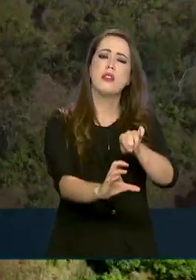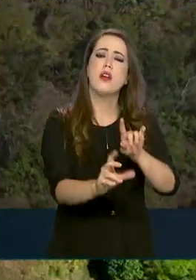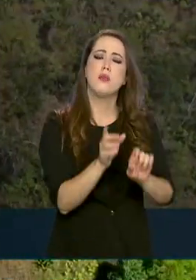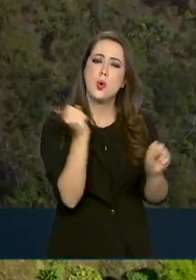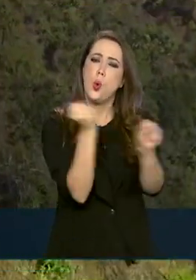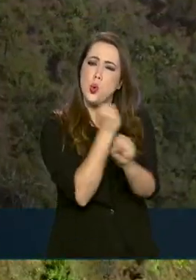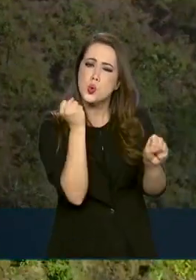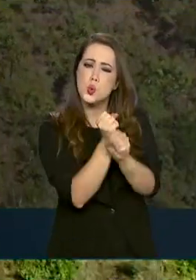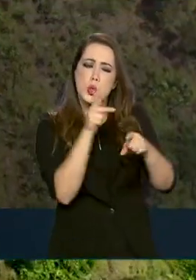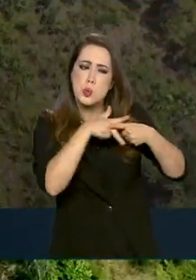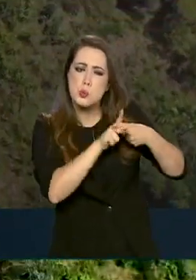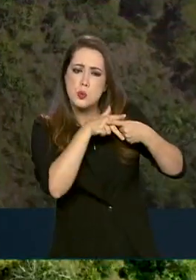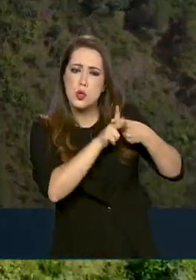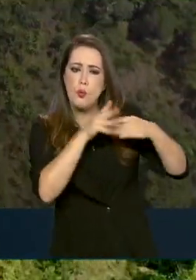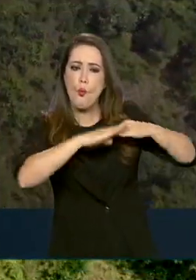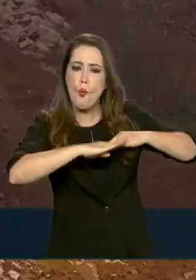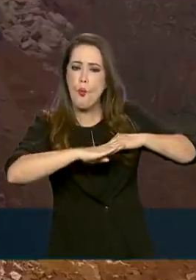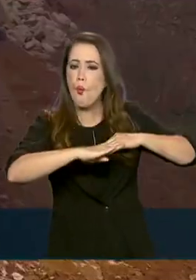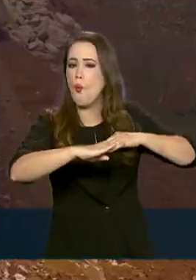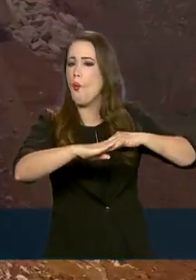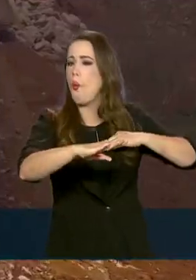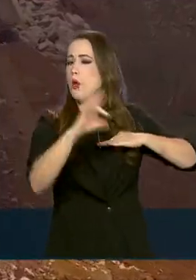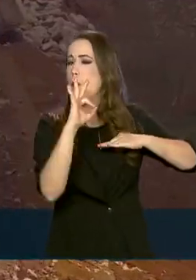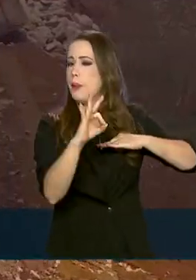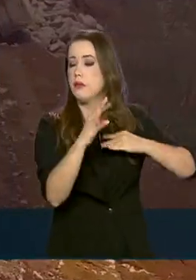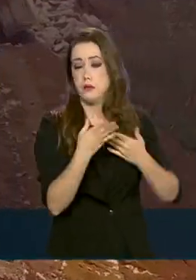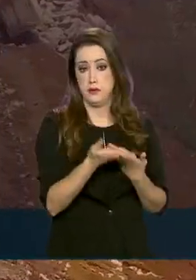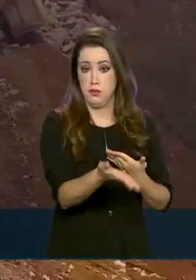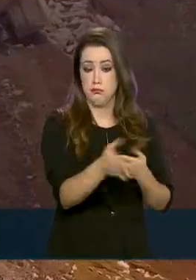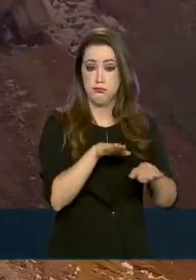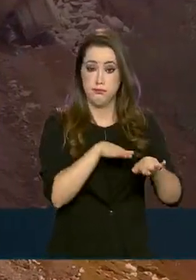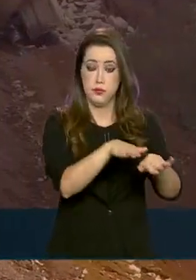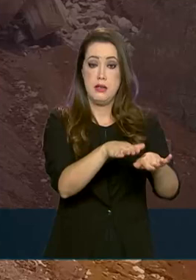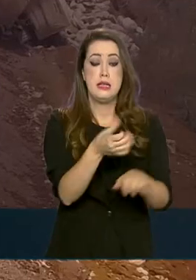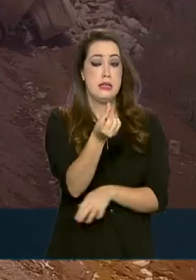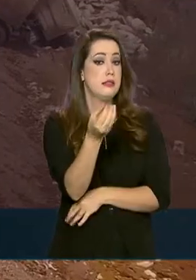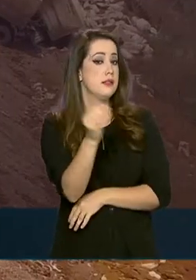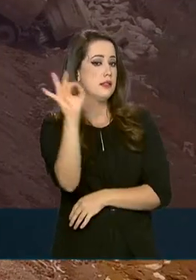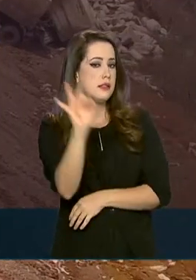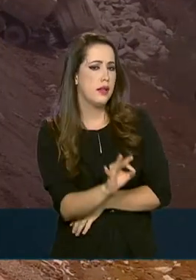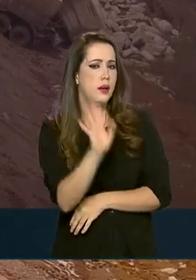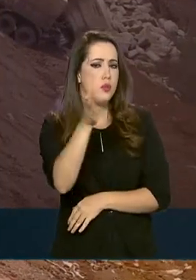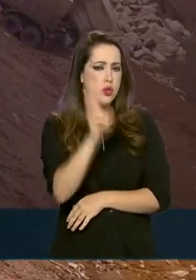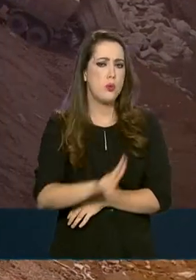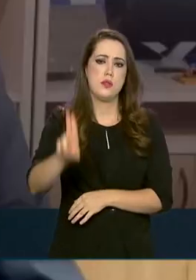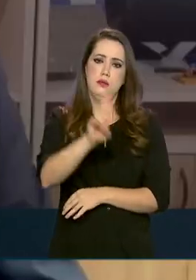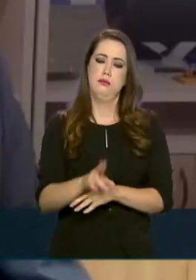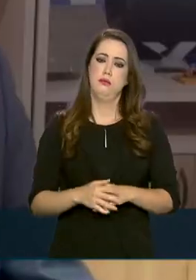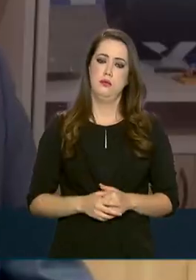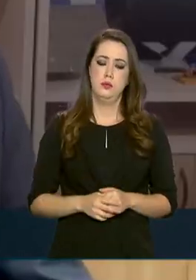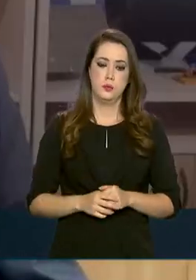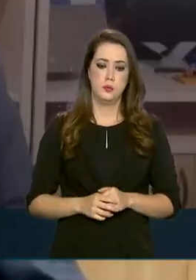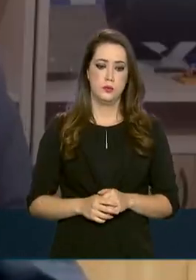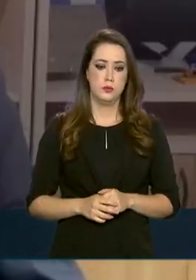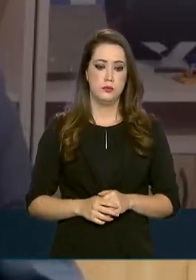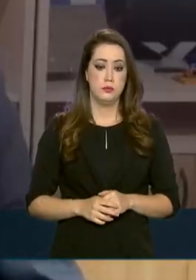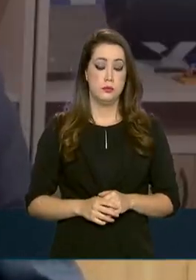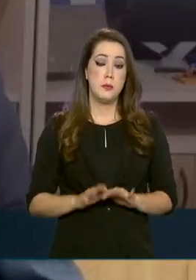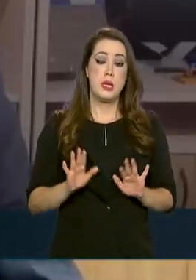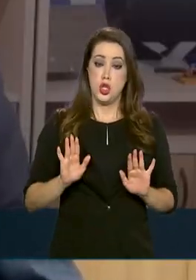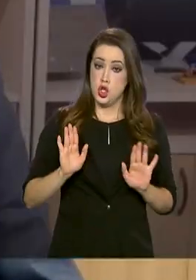pavimentação e manutenção de estradas. E 70% desse recurso já foram aplicados. Um total de